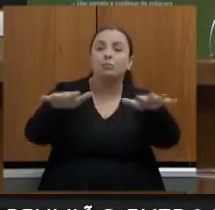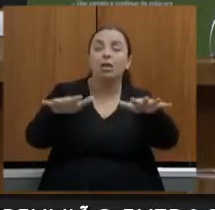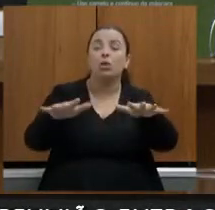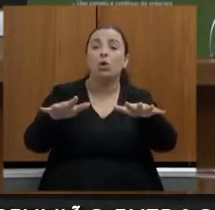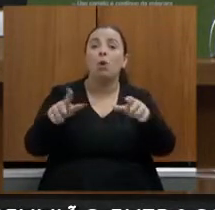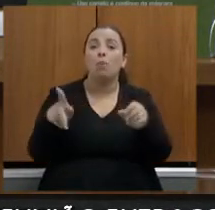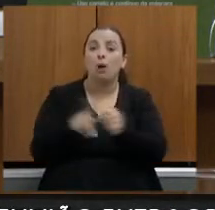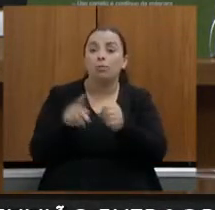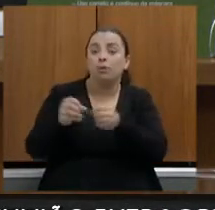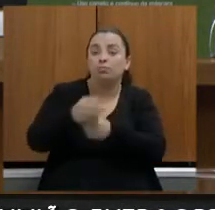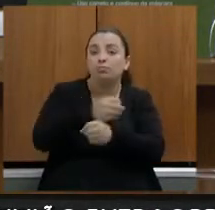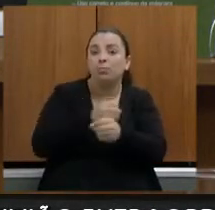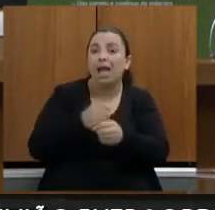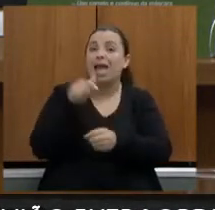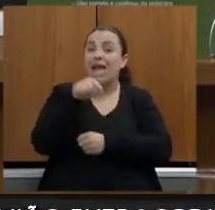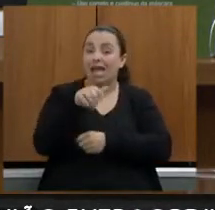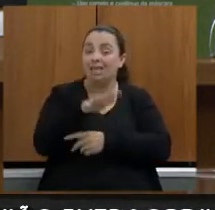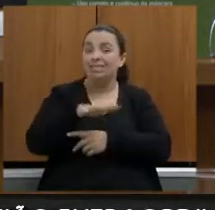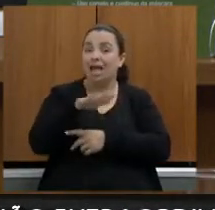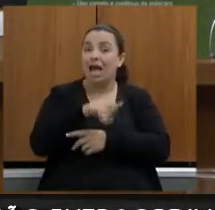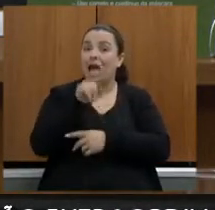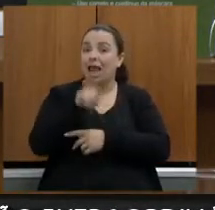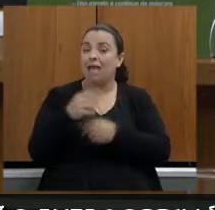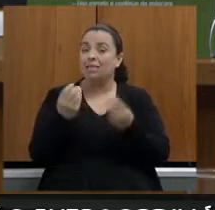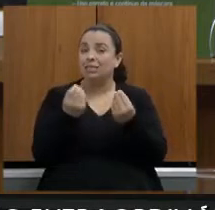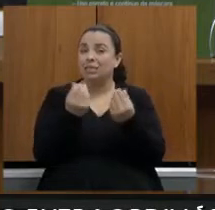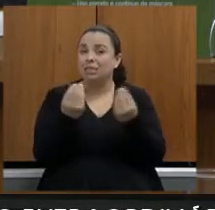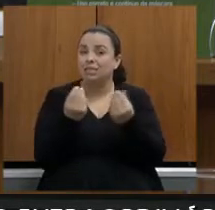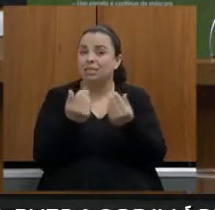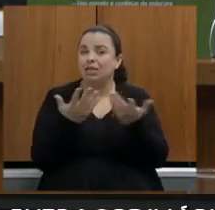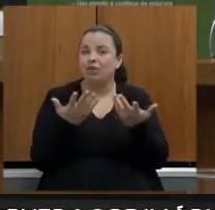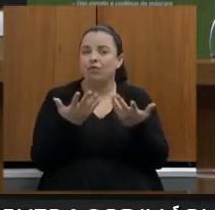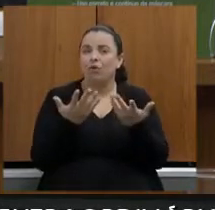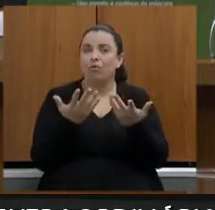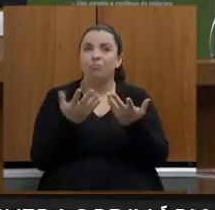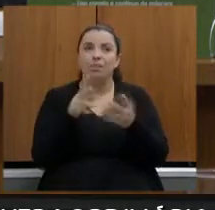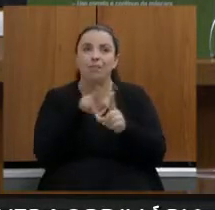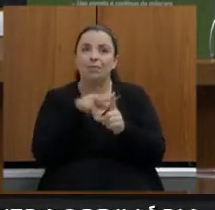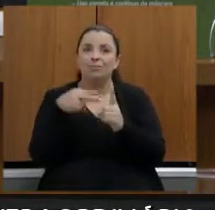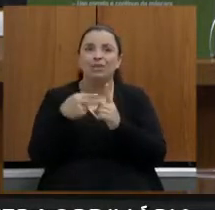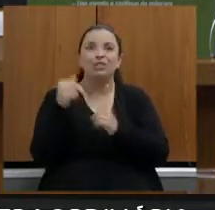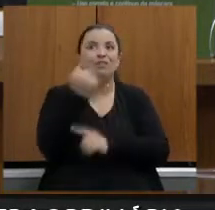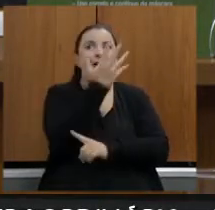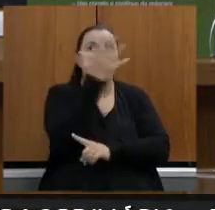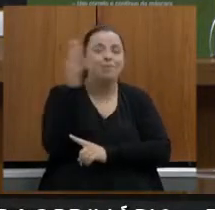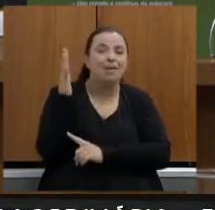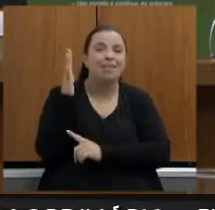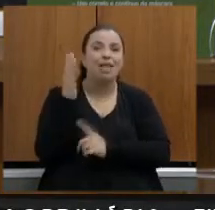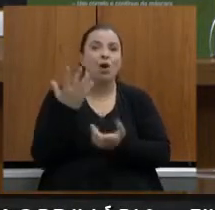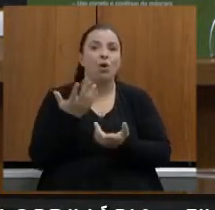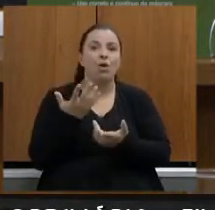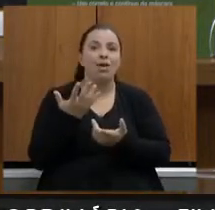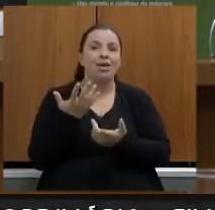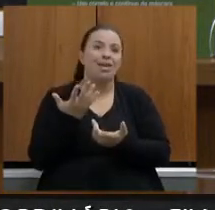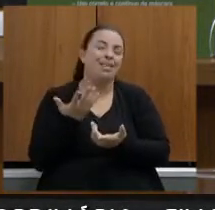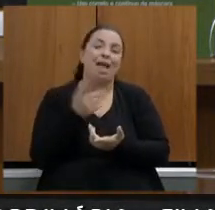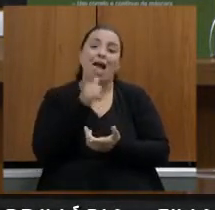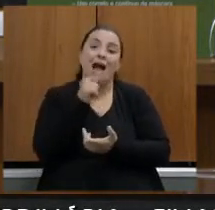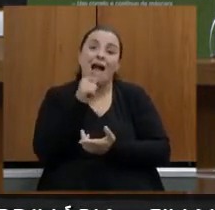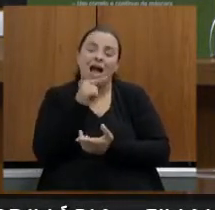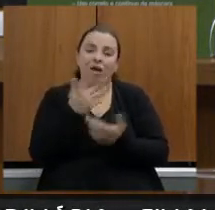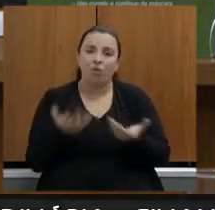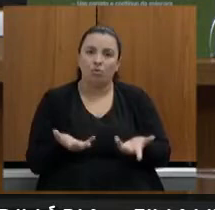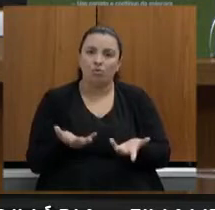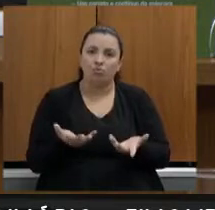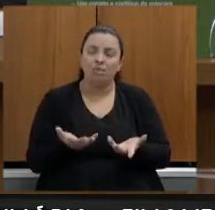ambiental e dos recursos hídricos e esse questionamento ele acabou resultando depois num acordo